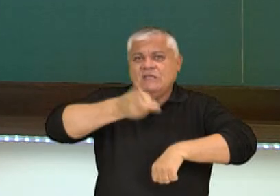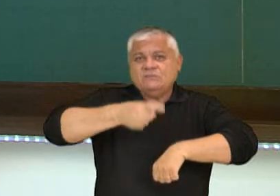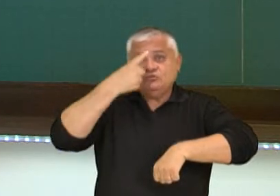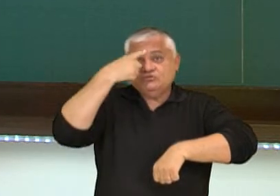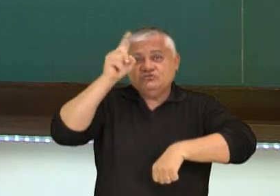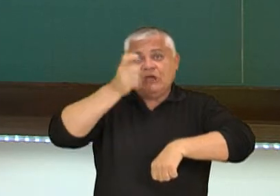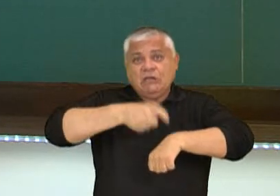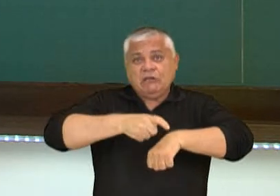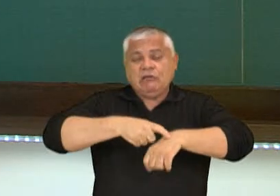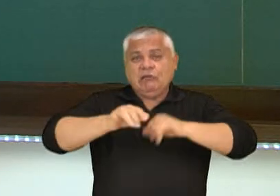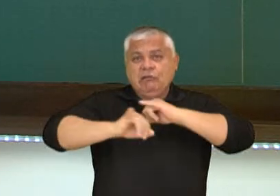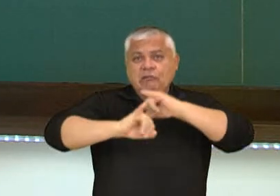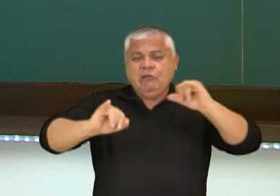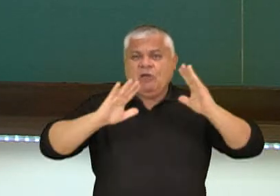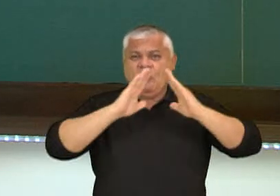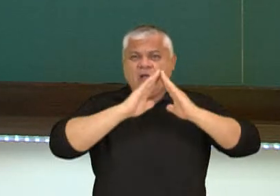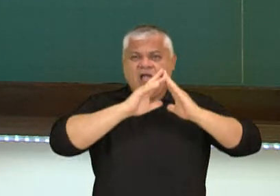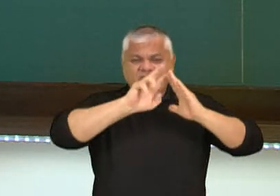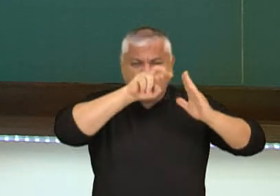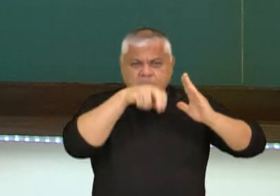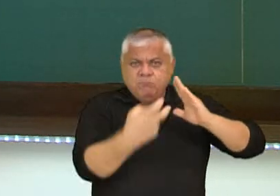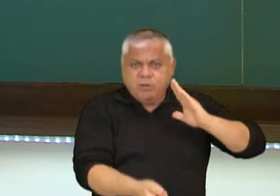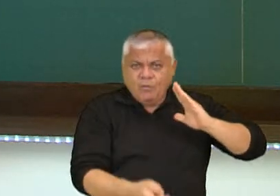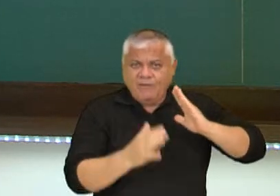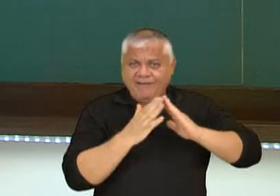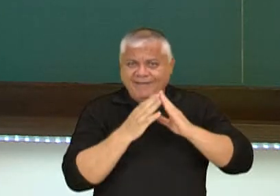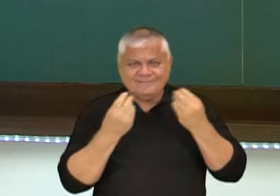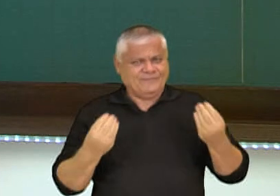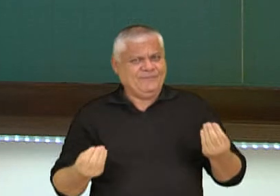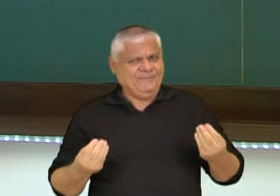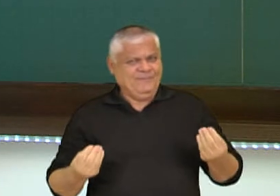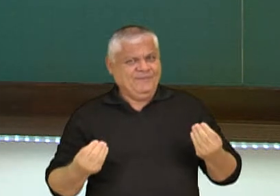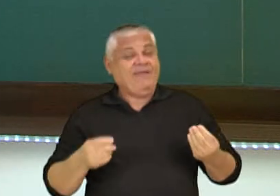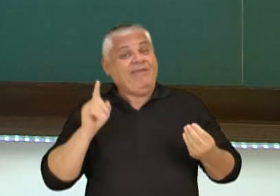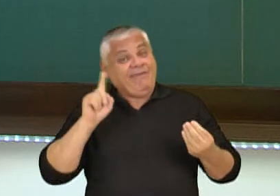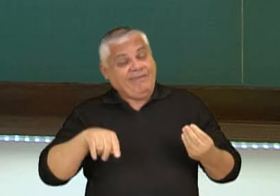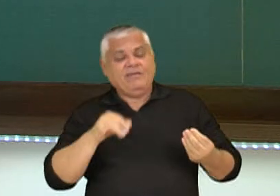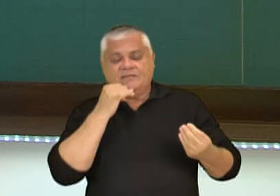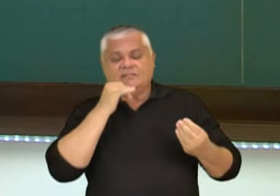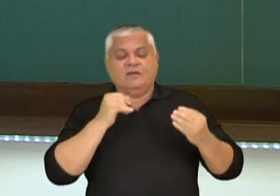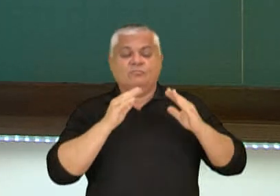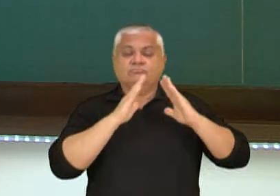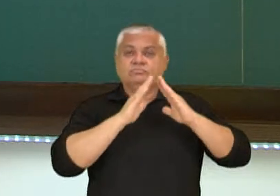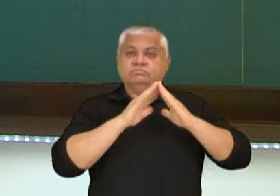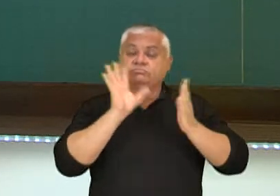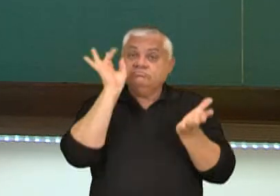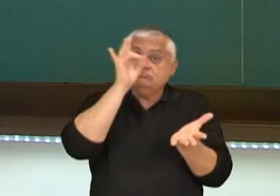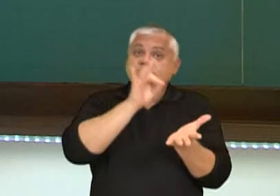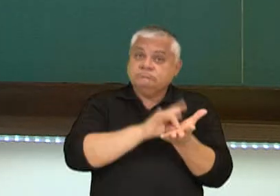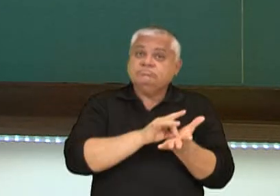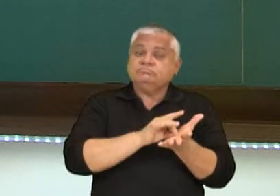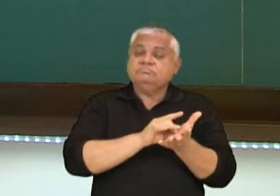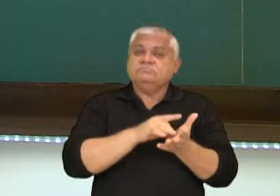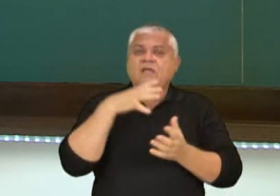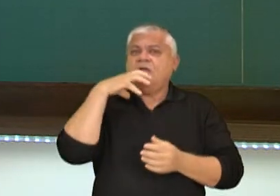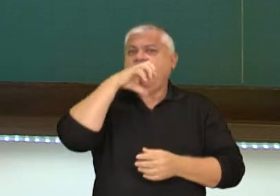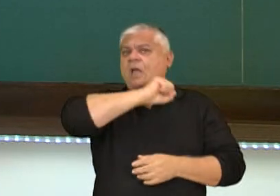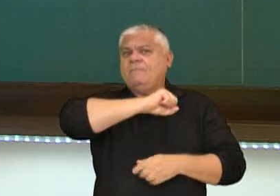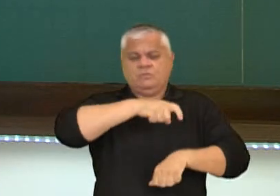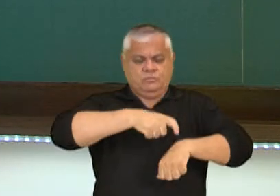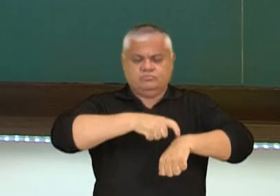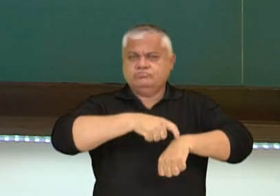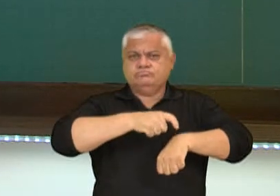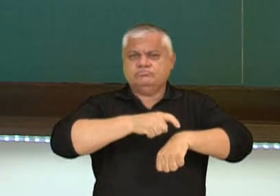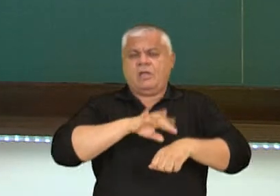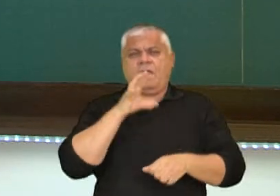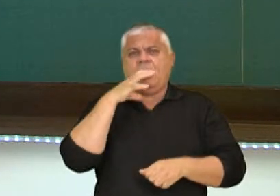corriqueiro, não do dia que cai na casa de alguém um cavalo, né? Mas, enfim. Mas é um fato que é passageiro. Não